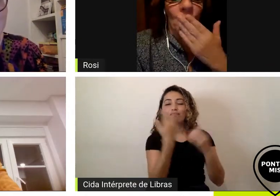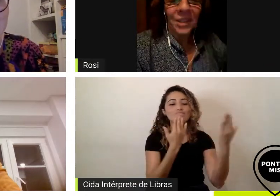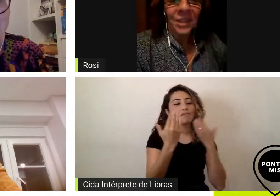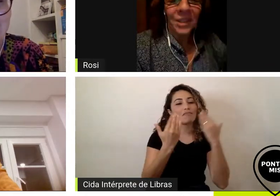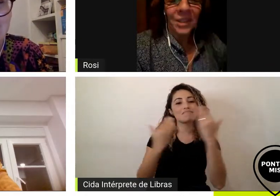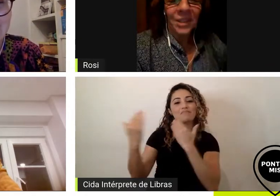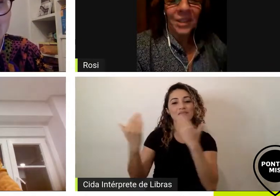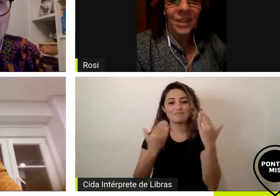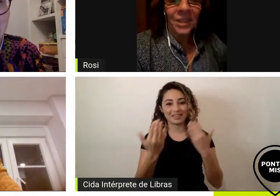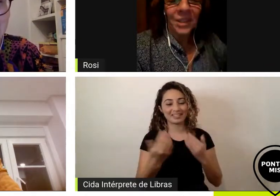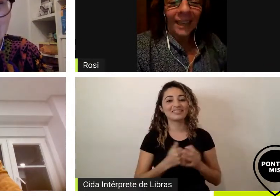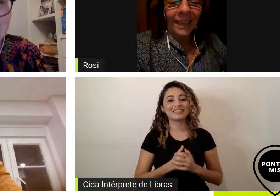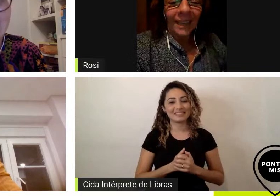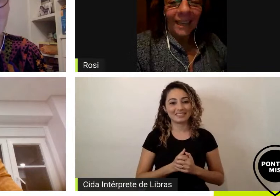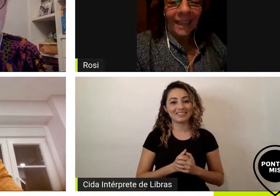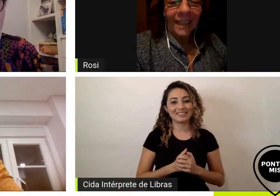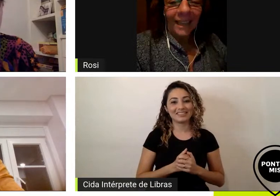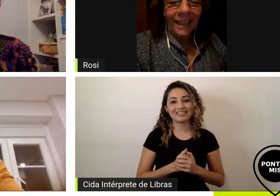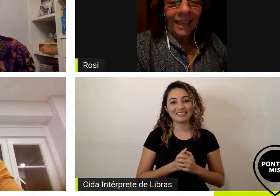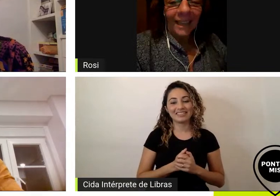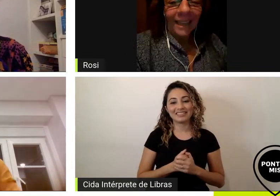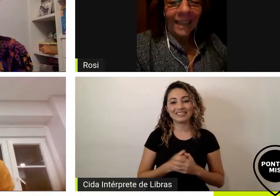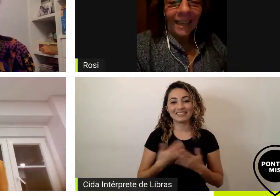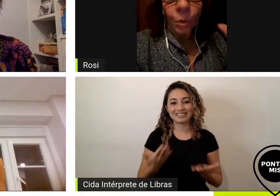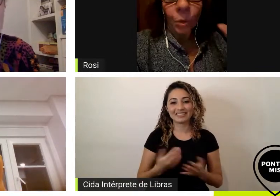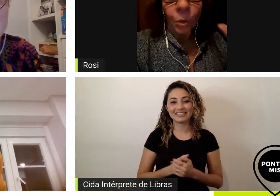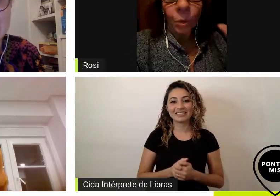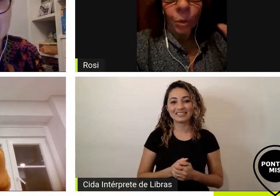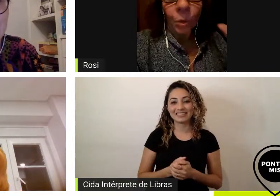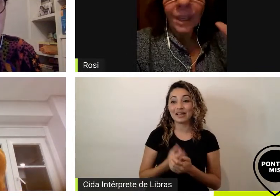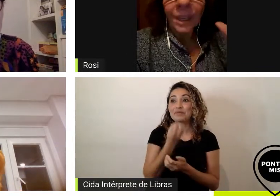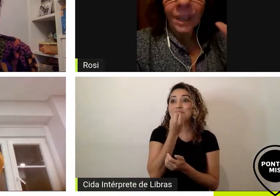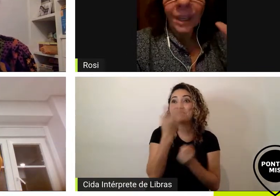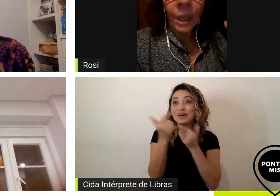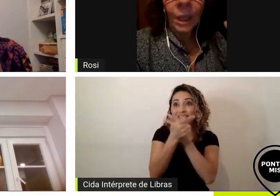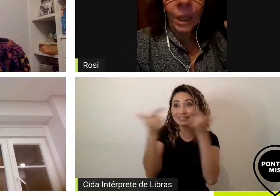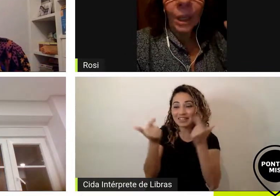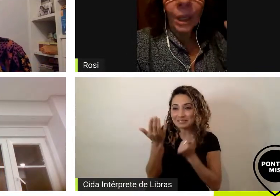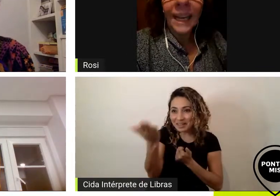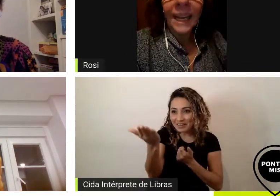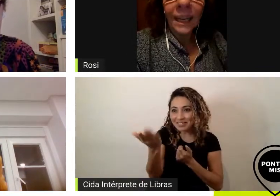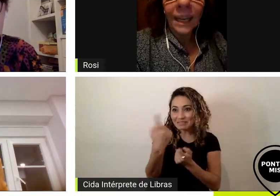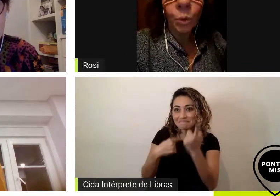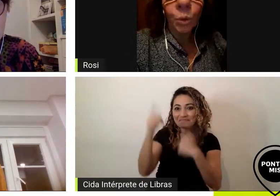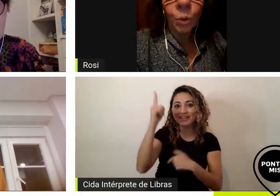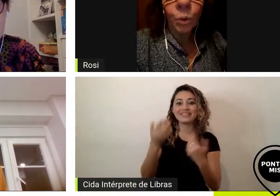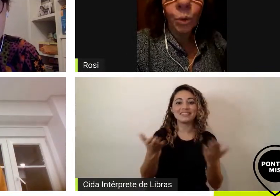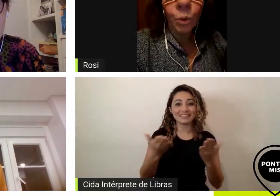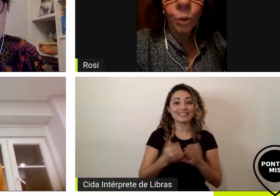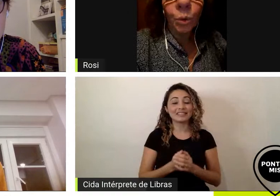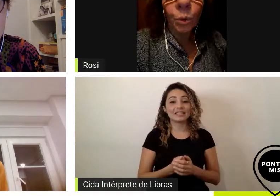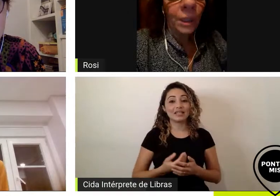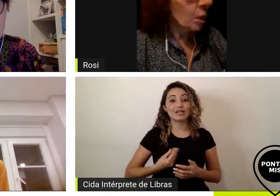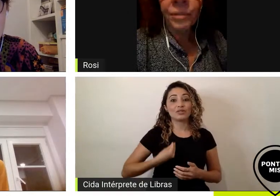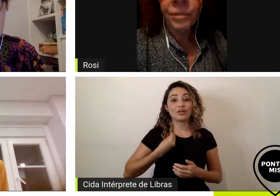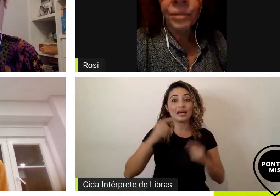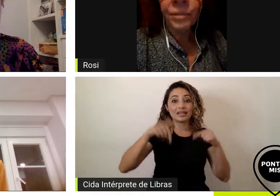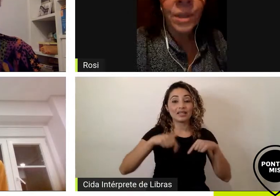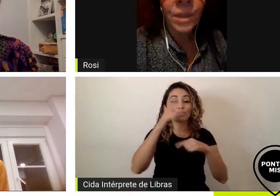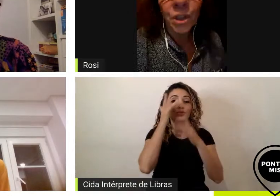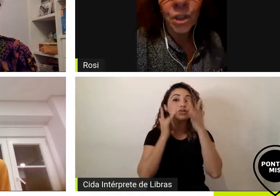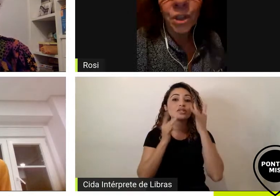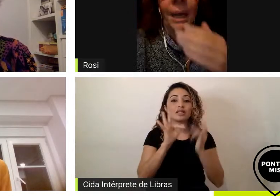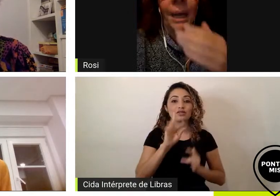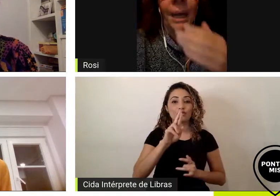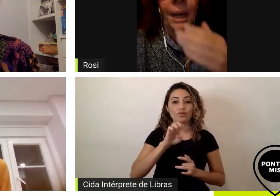como se diz em grego merda boa sorte tô aqui no teatro tô aqui no teatro Frey Caneca junto com o Juca